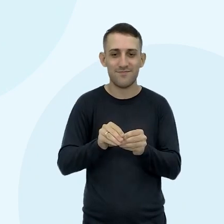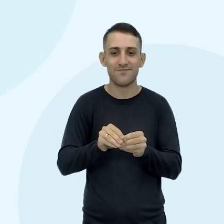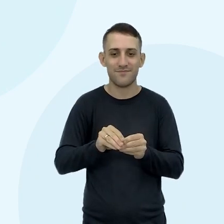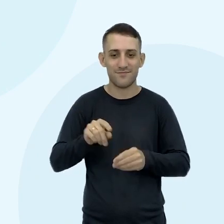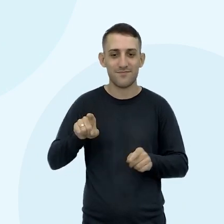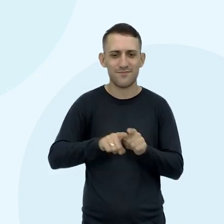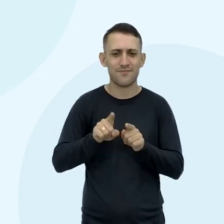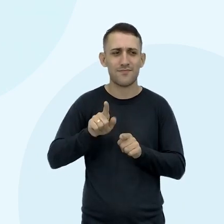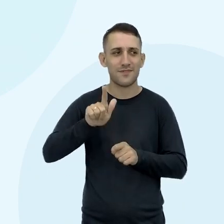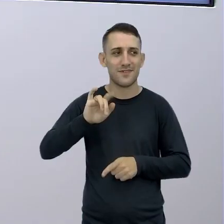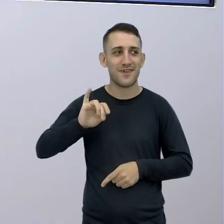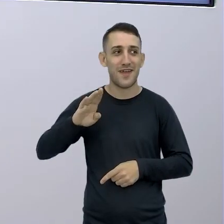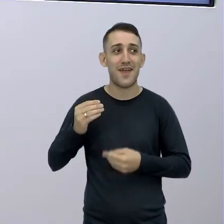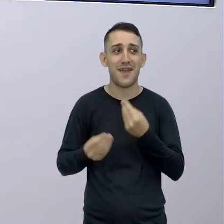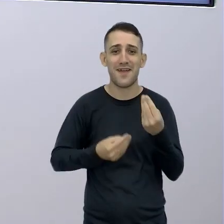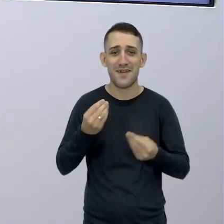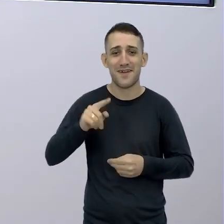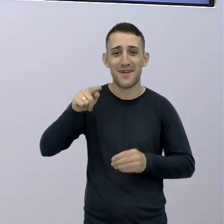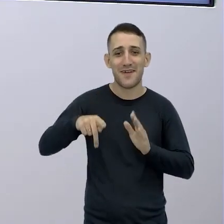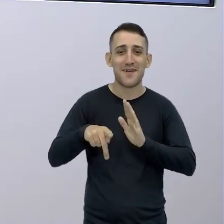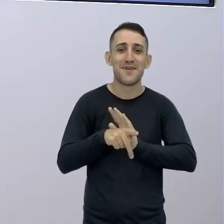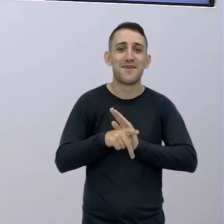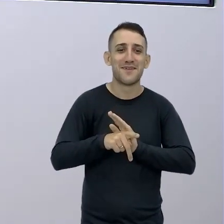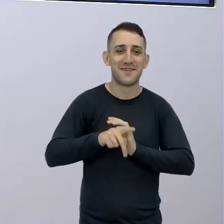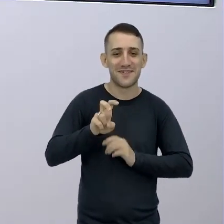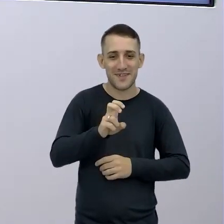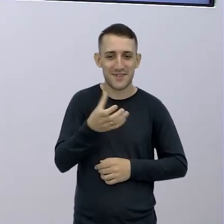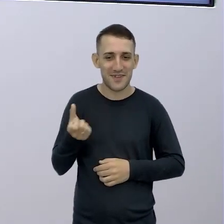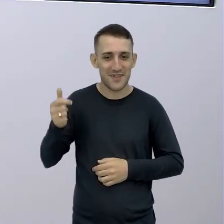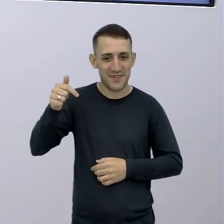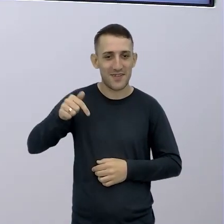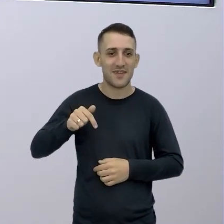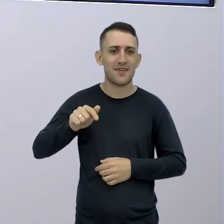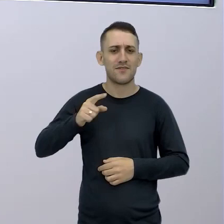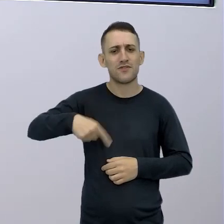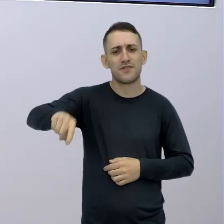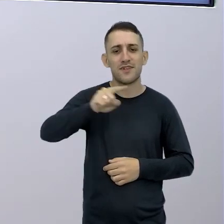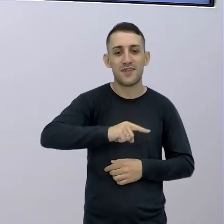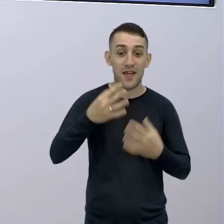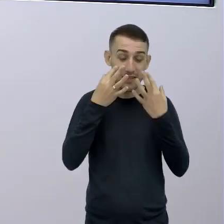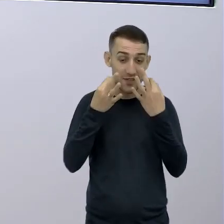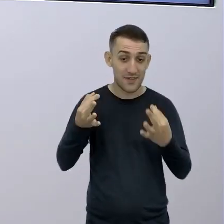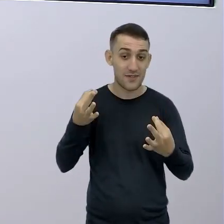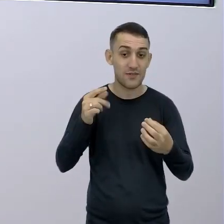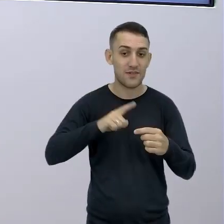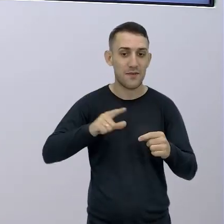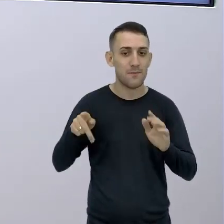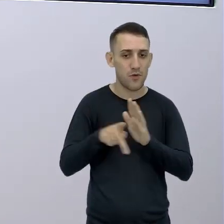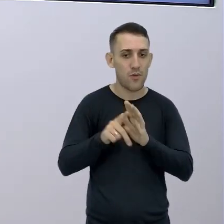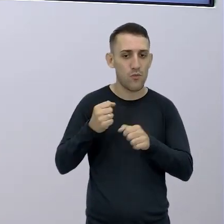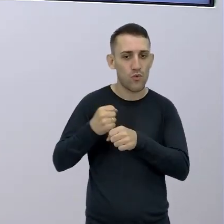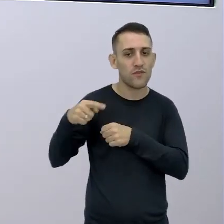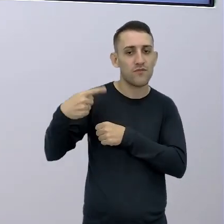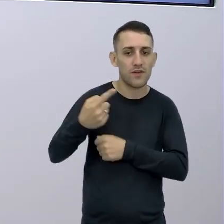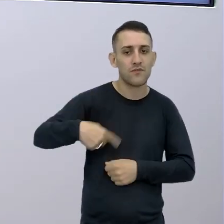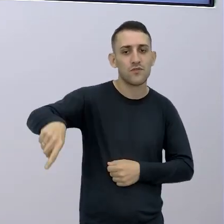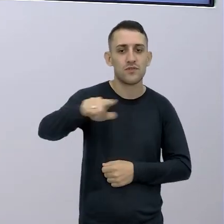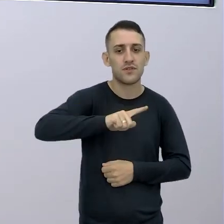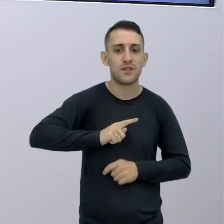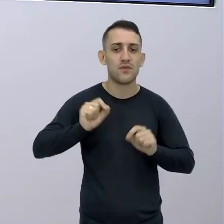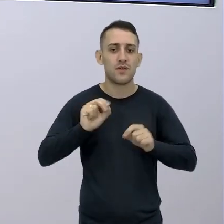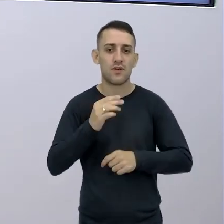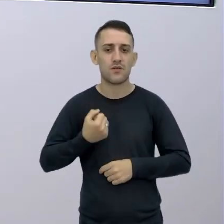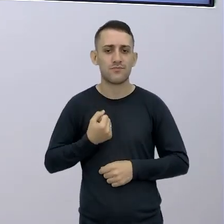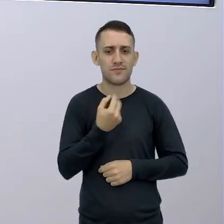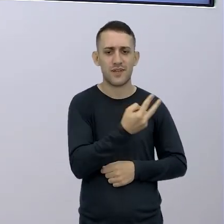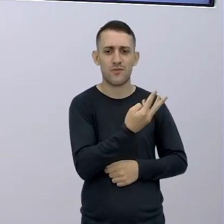aí Giba, vai ter a 3? Vai 4, 5, 6 Fique atento aí Terceira série do ensino médio Ano que vem Vocês vão ter a unidade